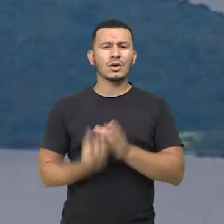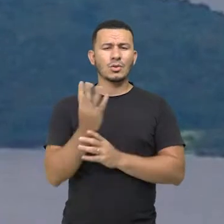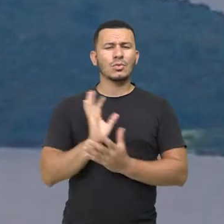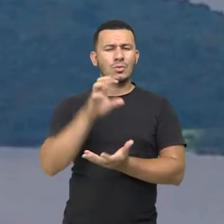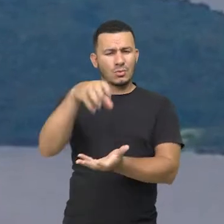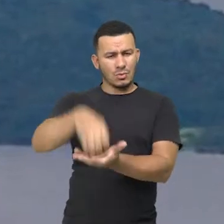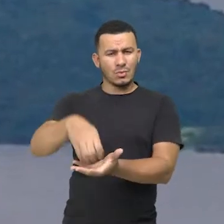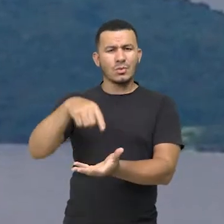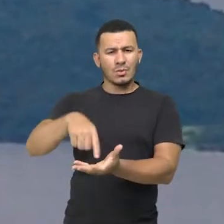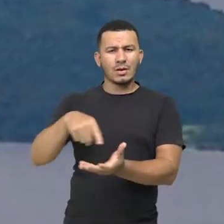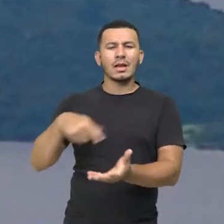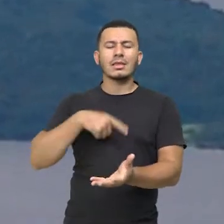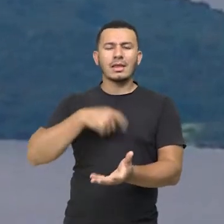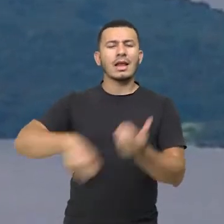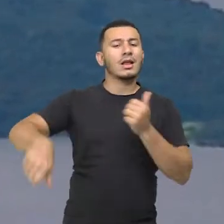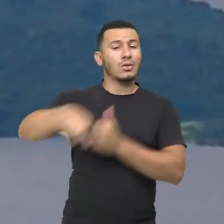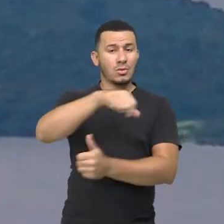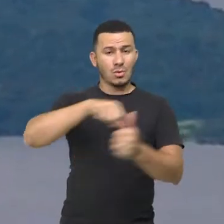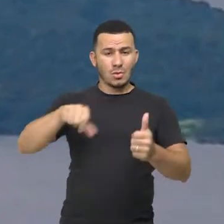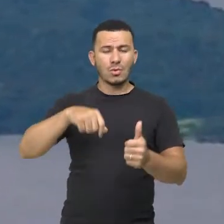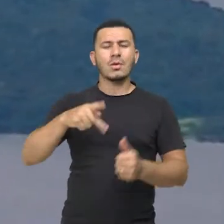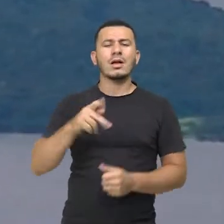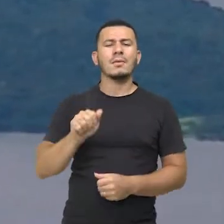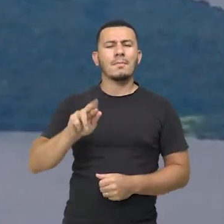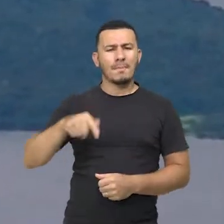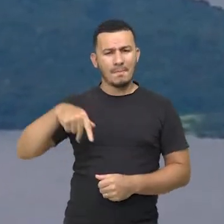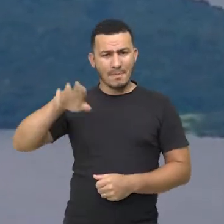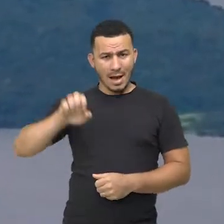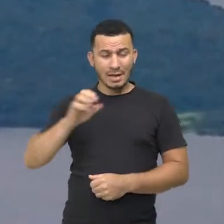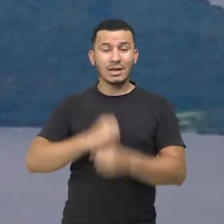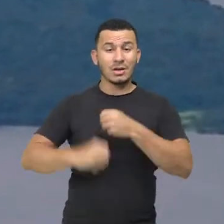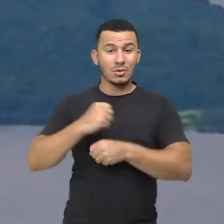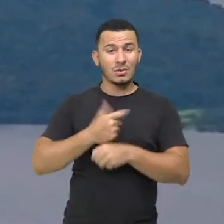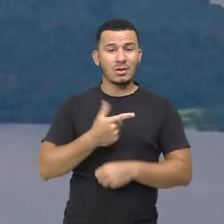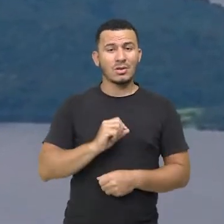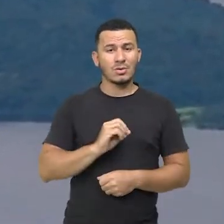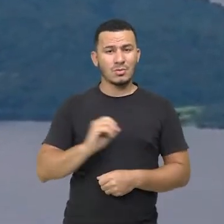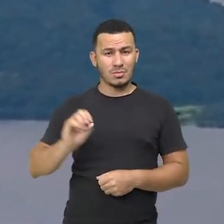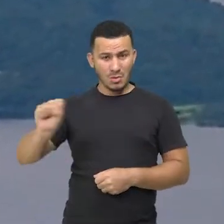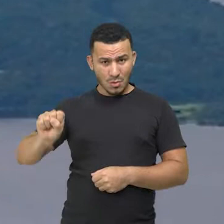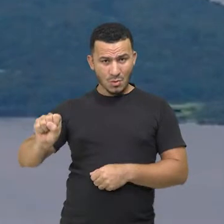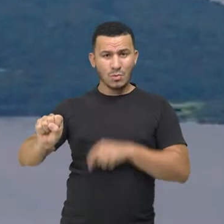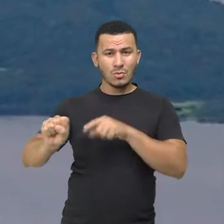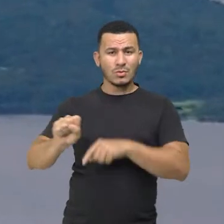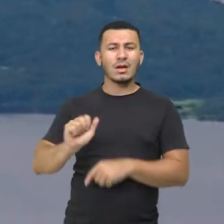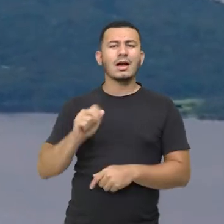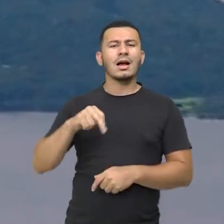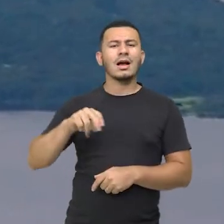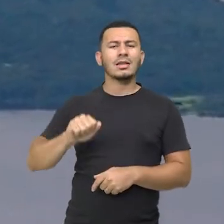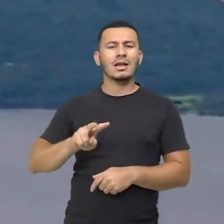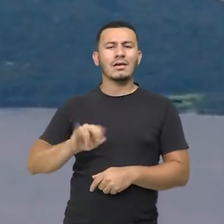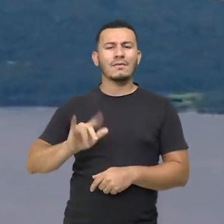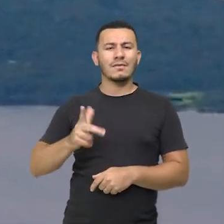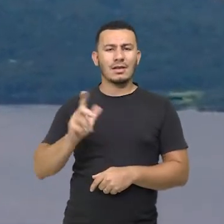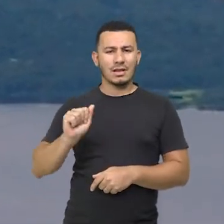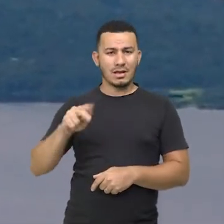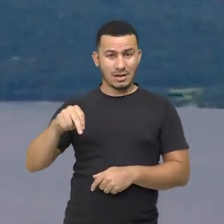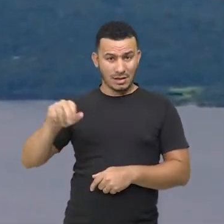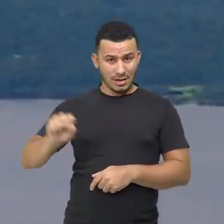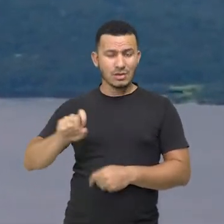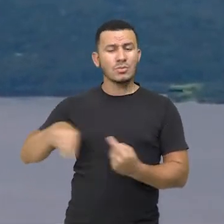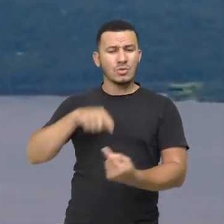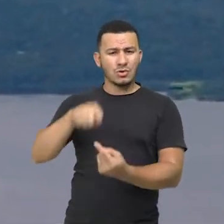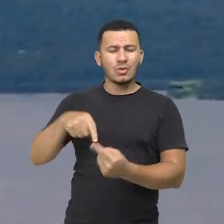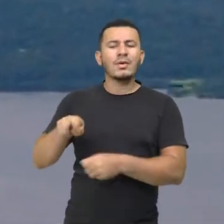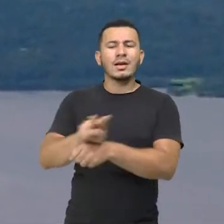ecológica e recategorizada como Parque Nacional em 2008, o Parque Nacional das Anavilhanas. Tem o objetivo de preservar o